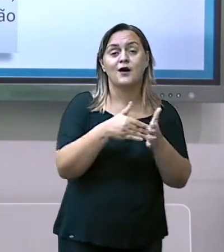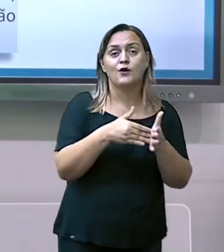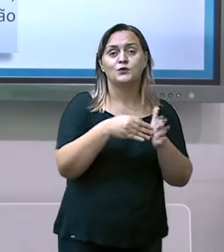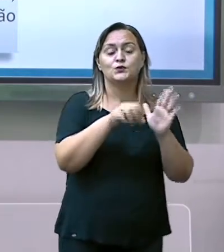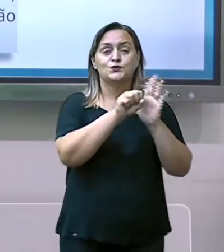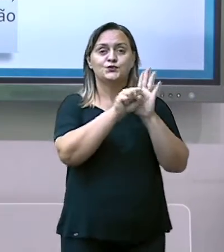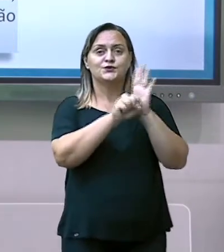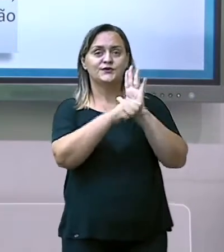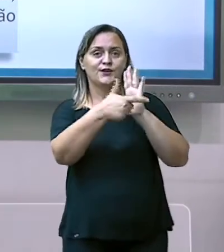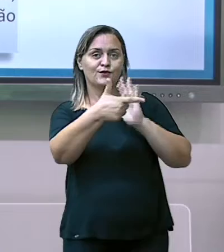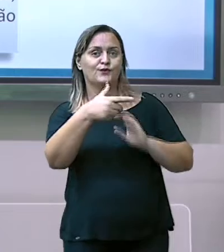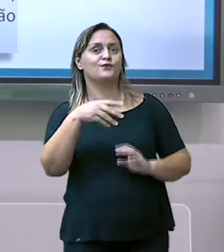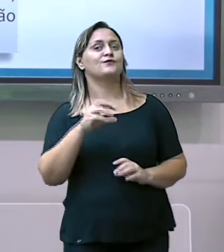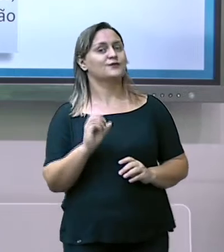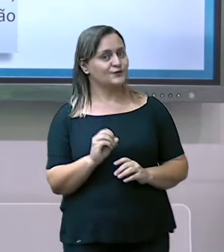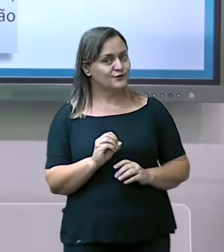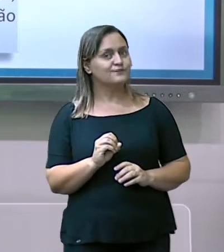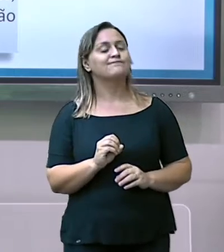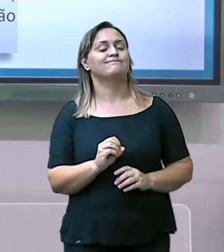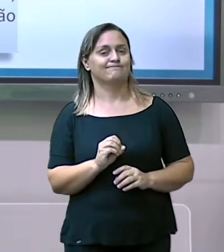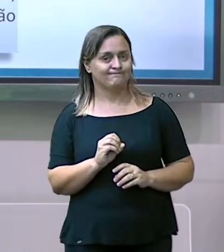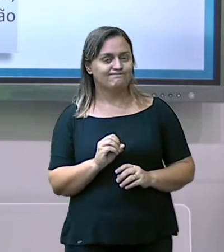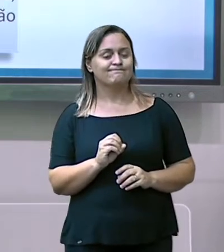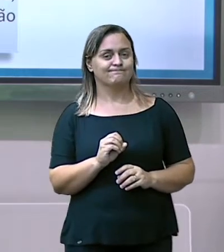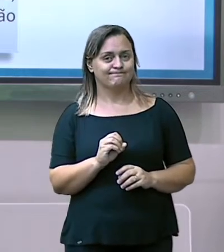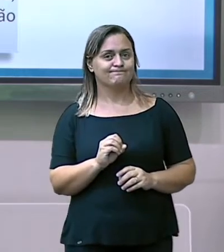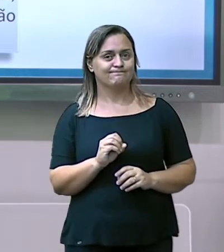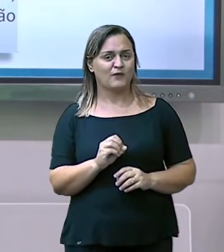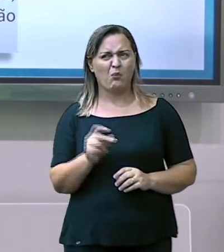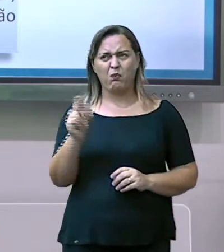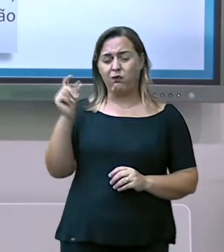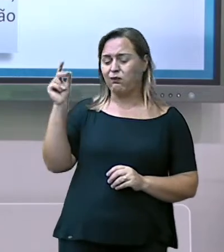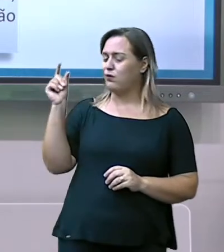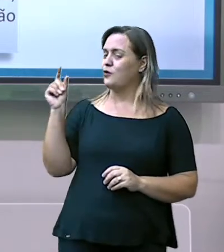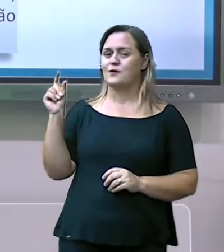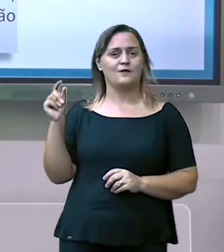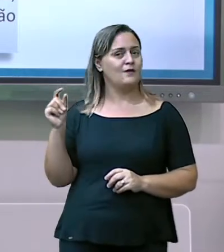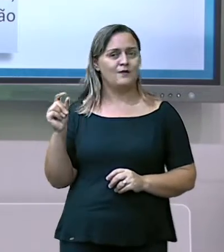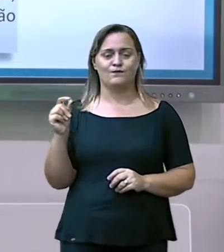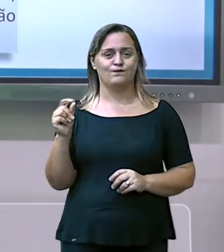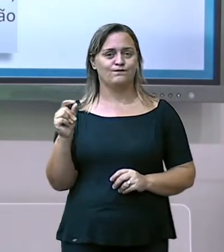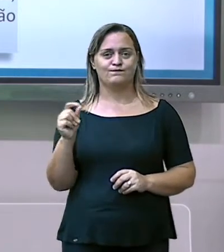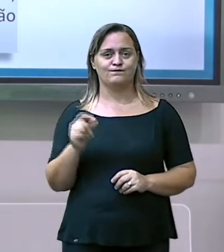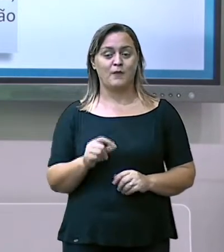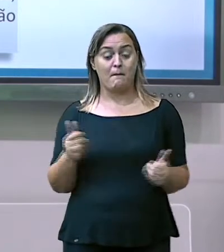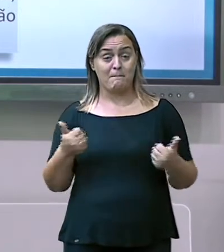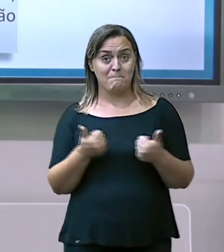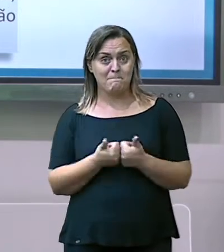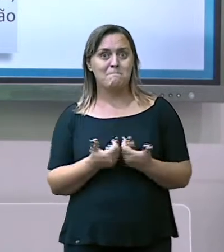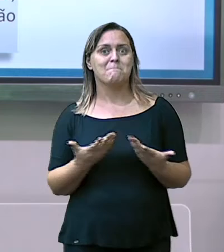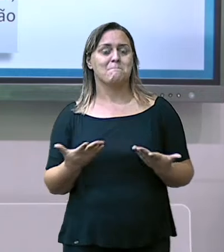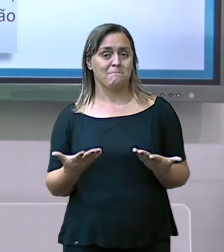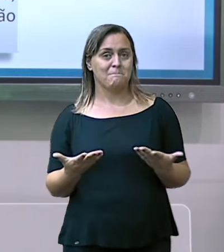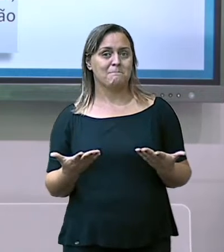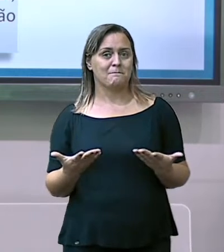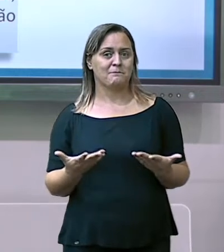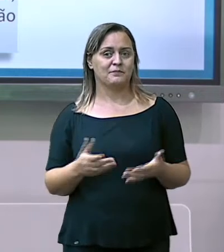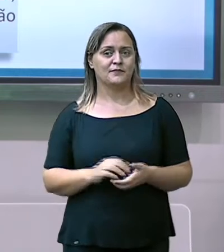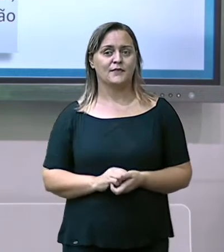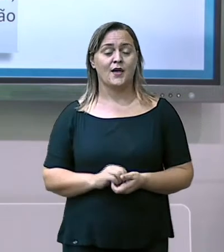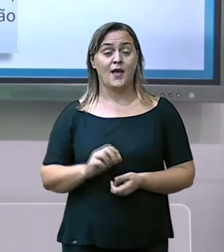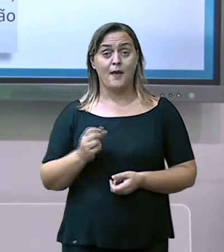tempo assim, não. Tá bom? E é importante a gente observar isso aí.